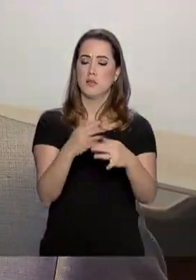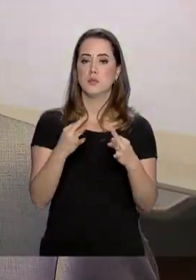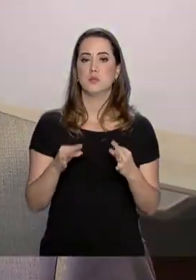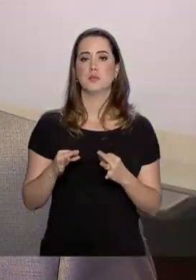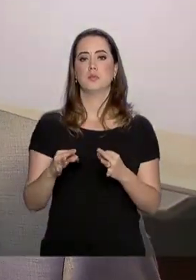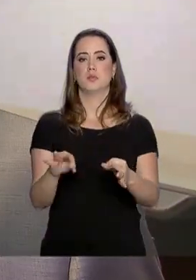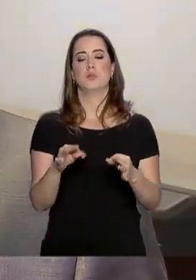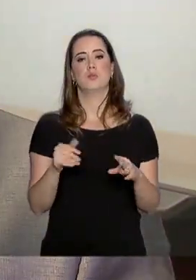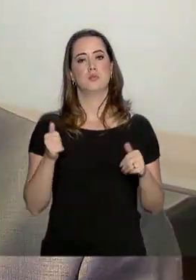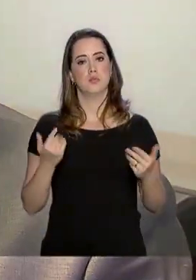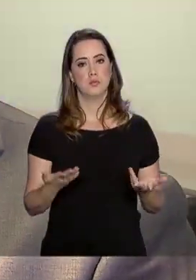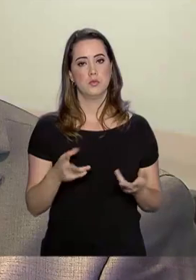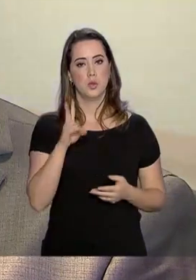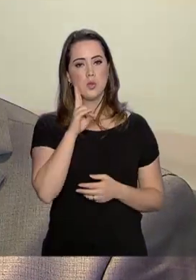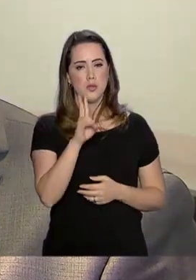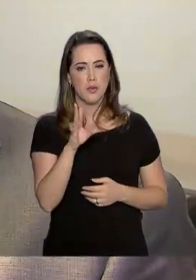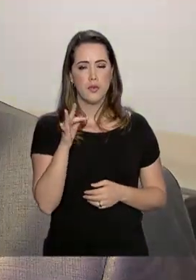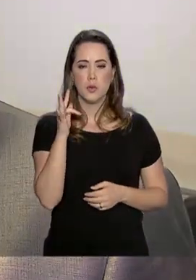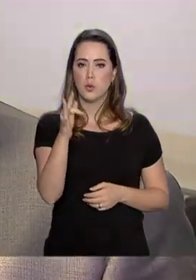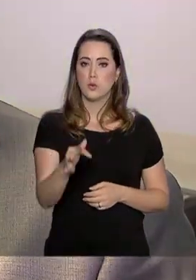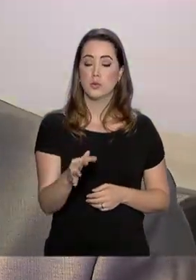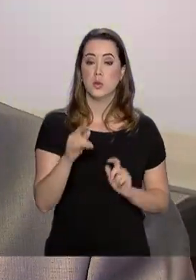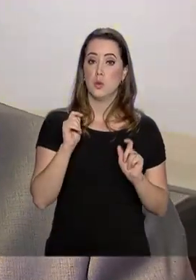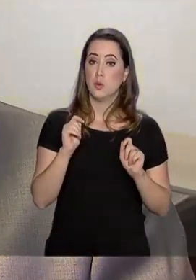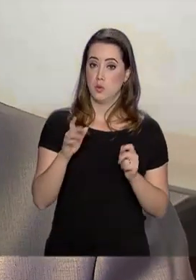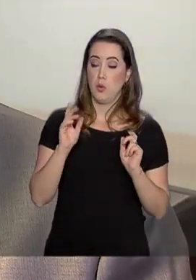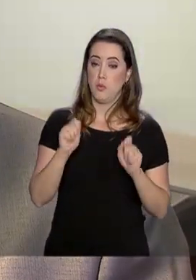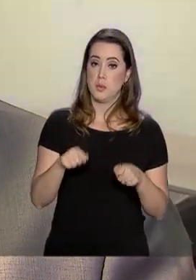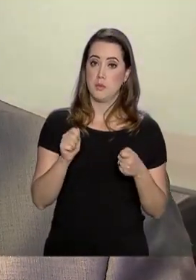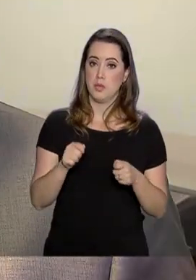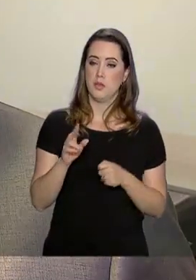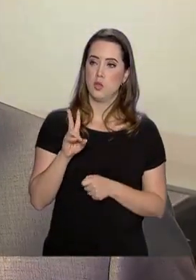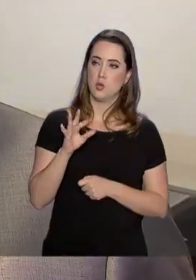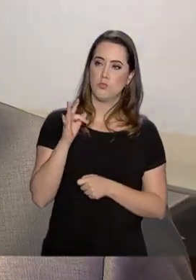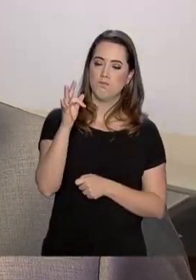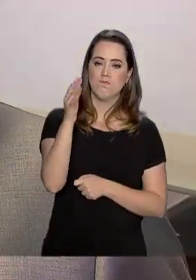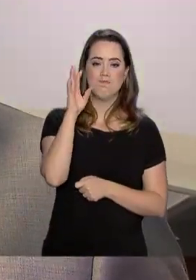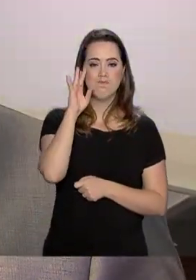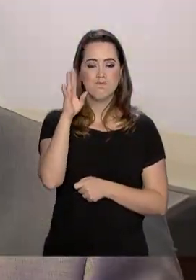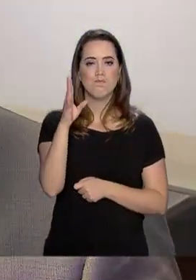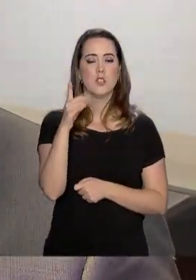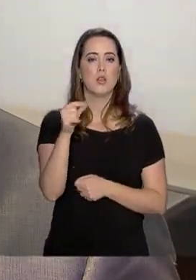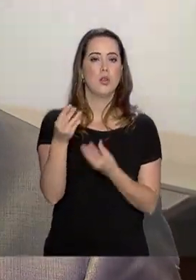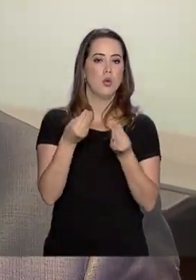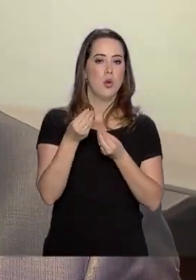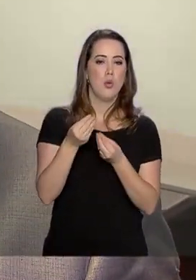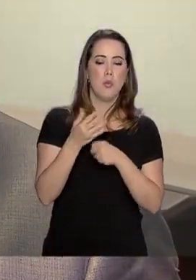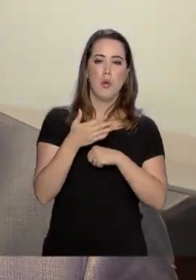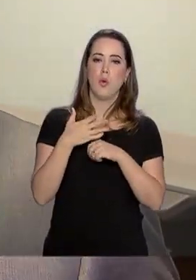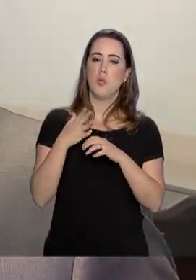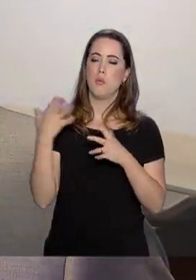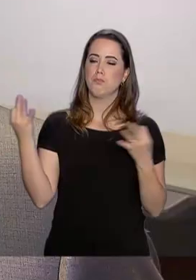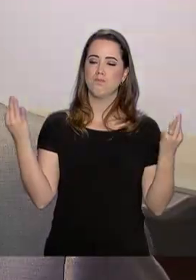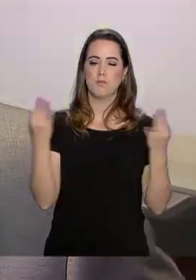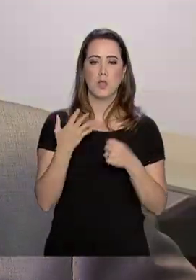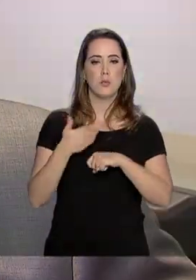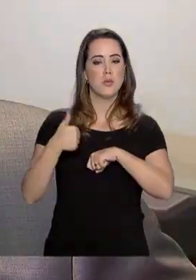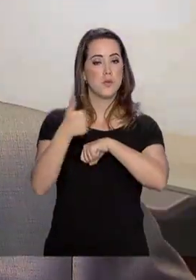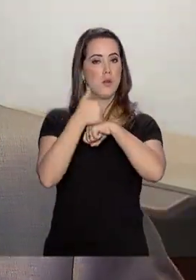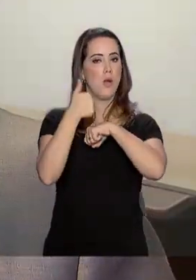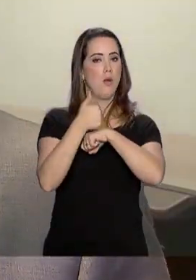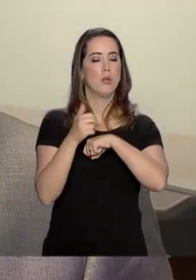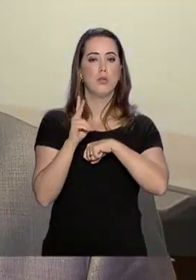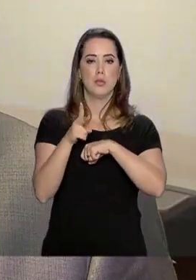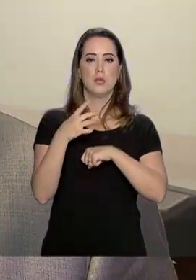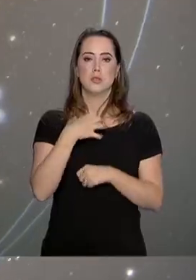tecnologia. Então, eles já vão vendo no futuro ali uma posição para se encaixar e para ter não só sucesso profissional, mas também